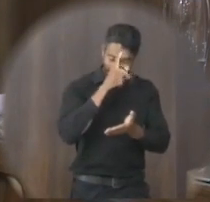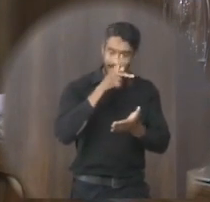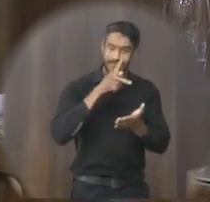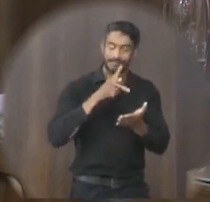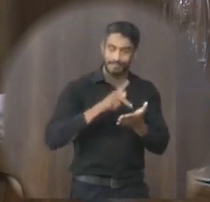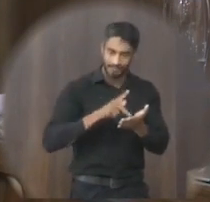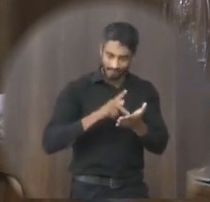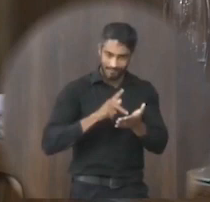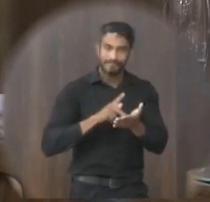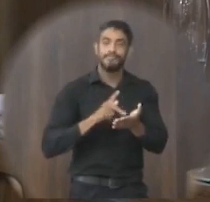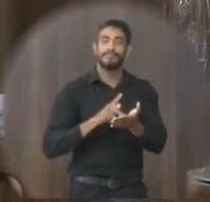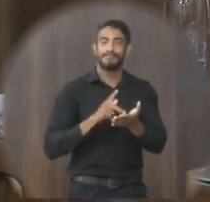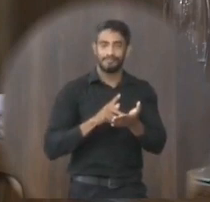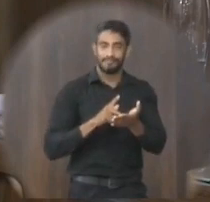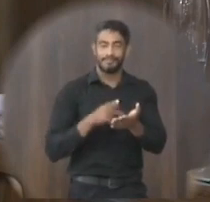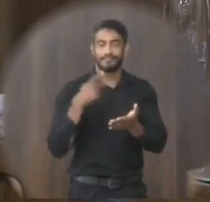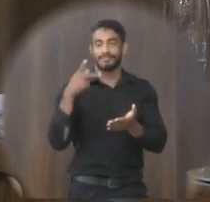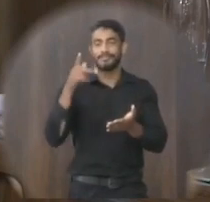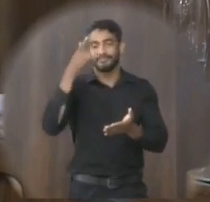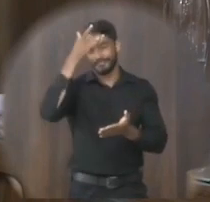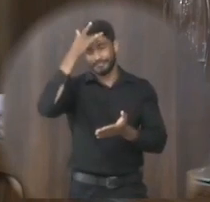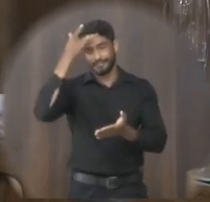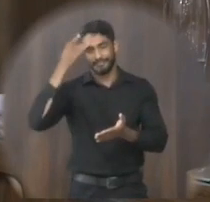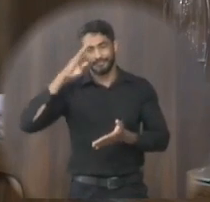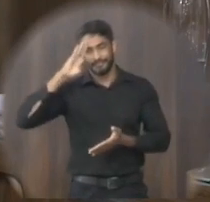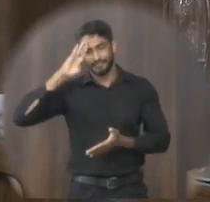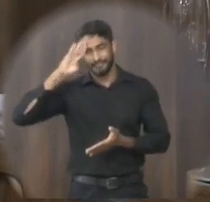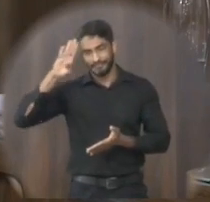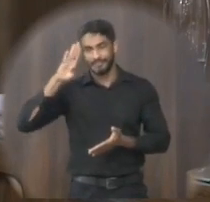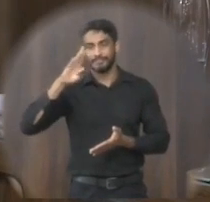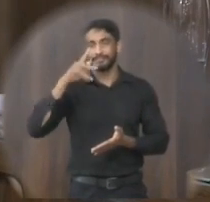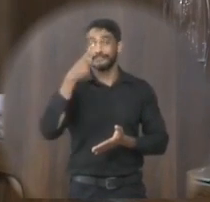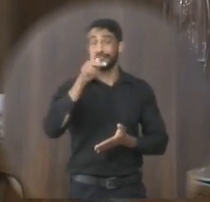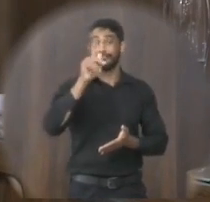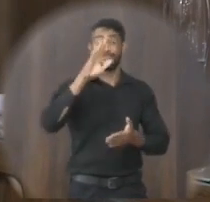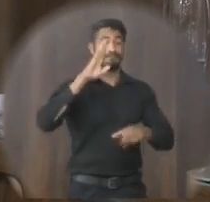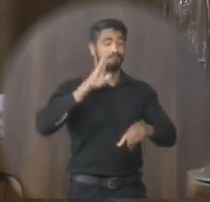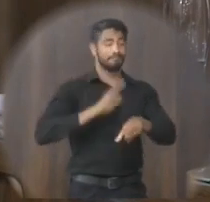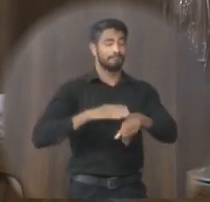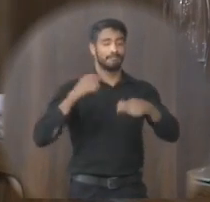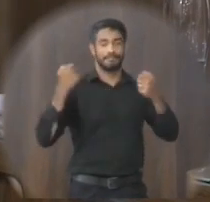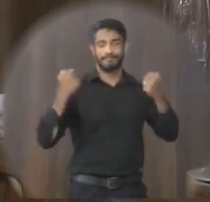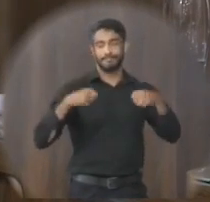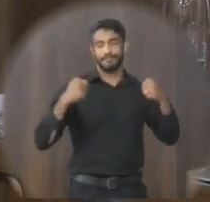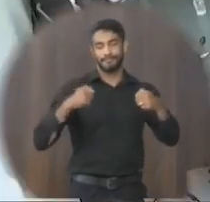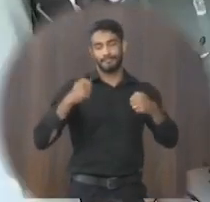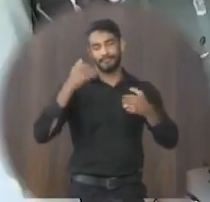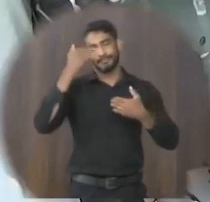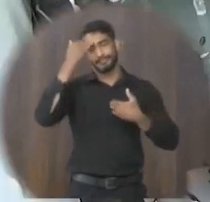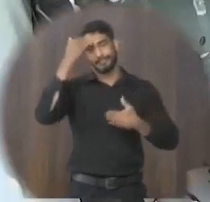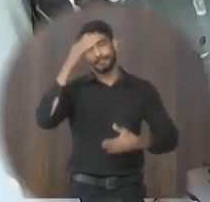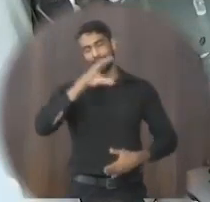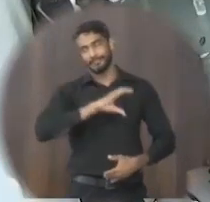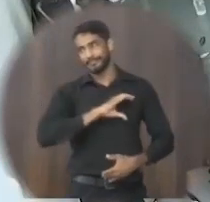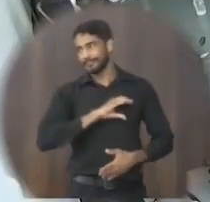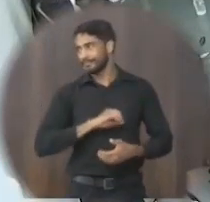realmente chegando ao povo e principalmente aquele que mais precisa que é o mais importante obrigado colega